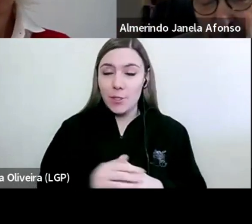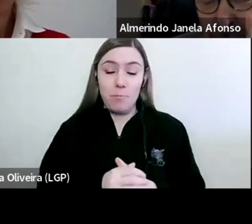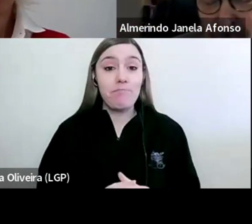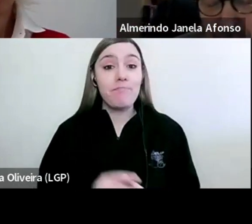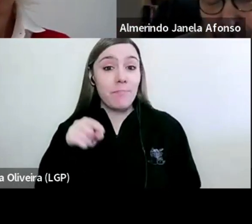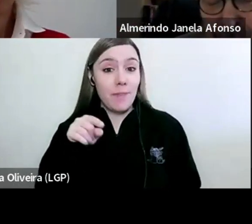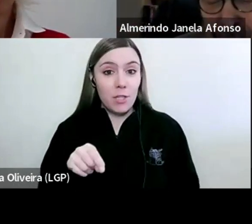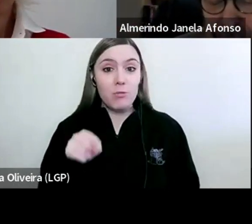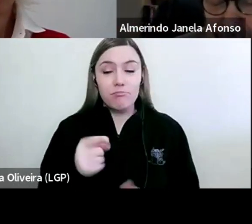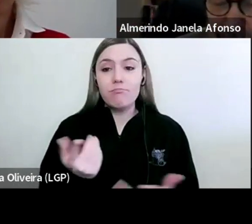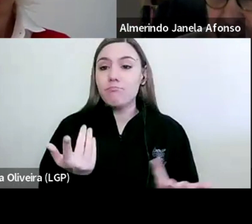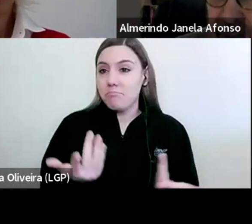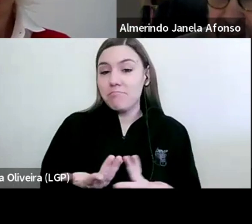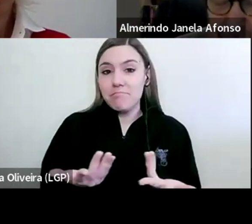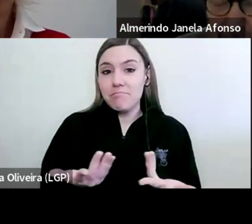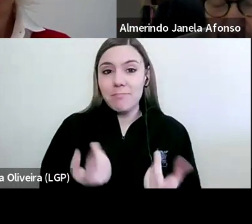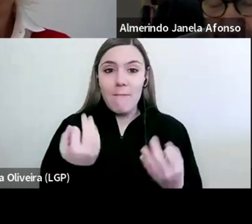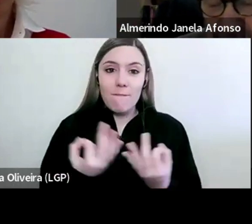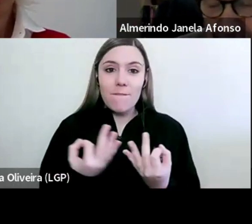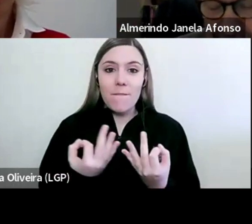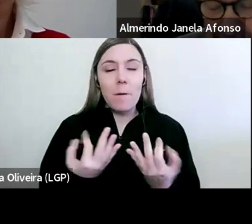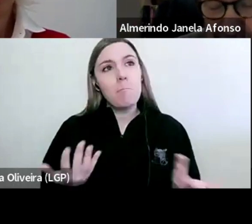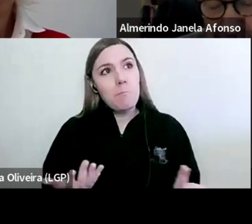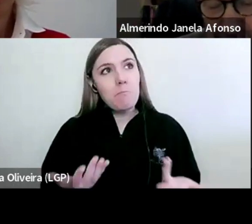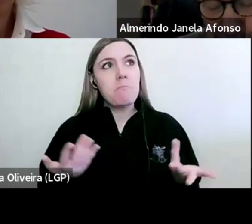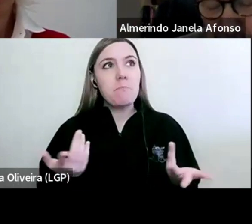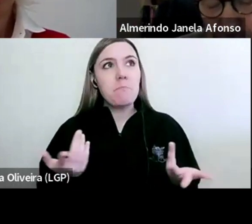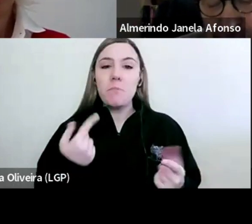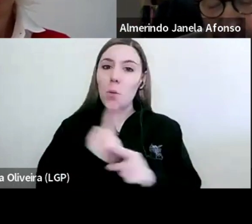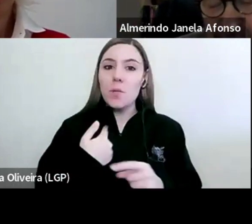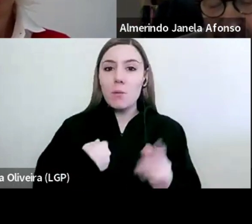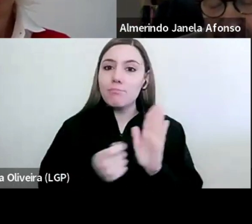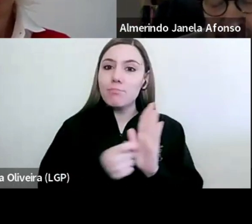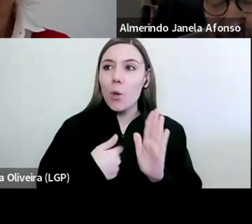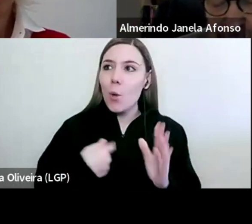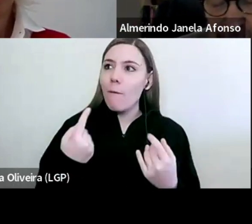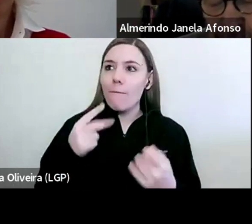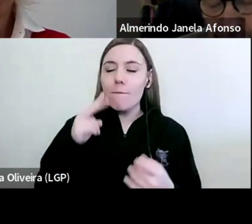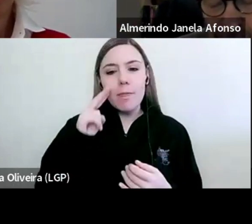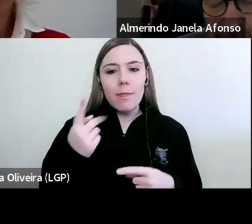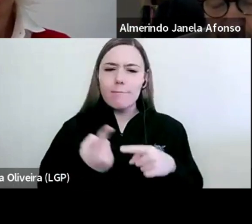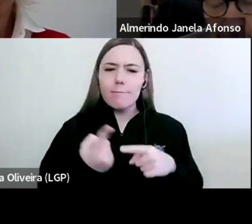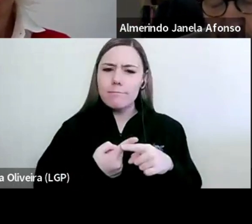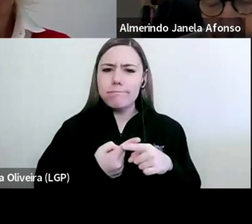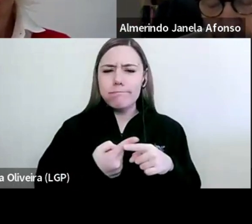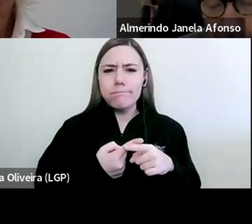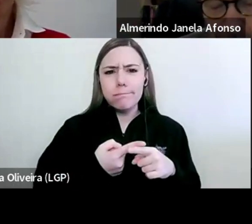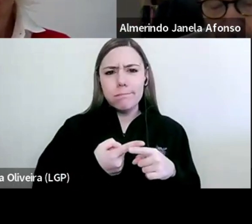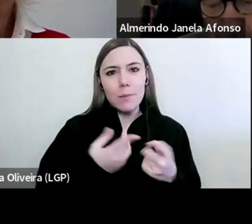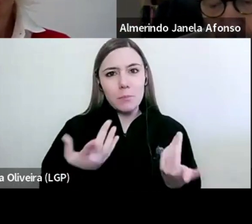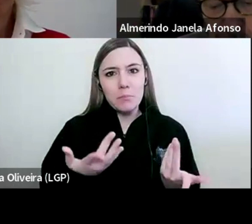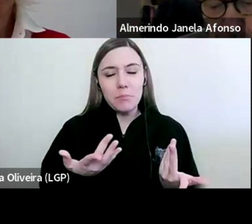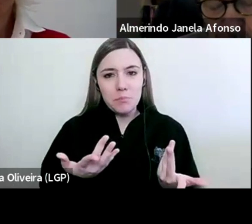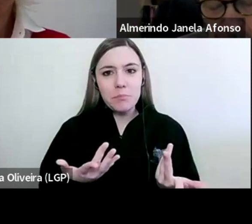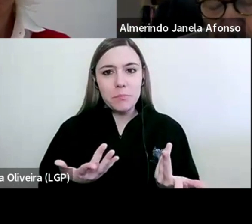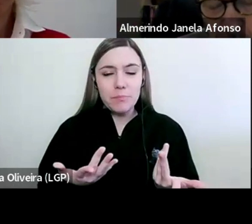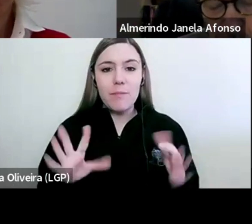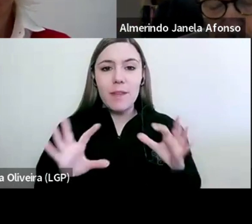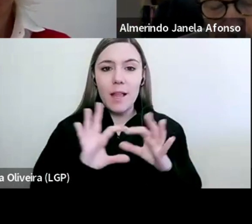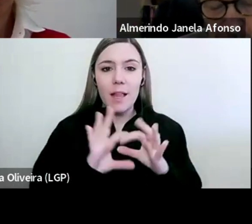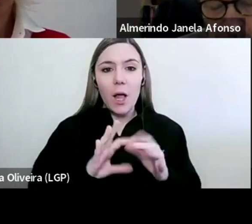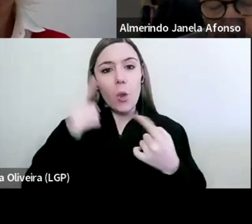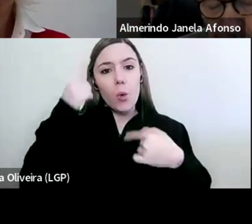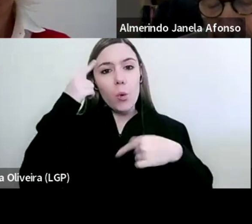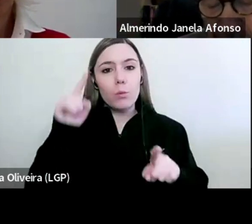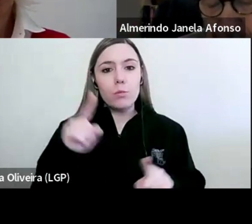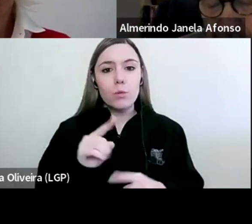é um apontamento que eu achei muito interessante sobre o que escreveu o